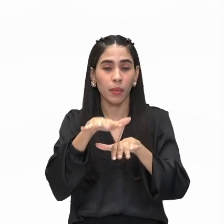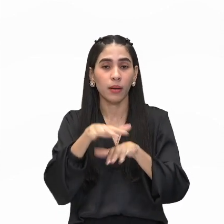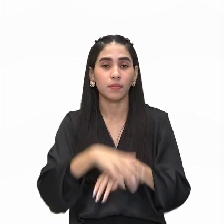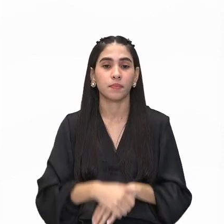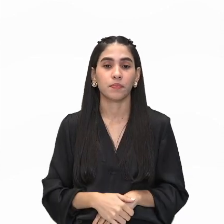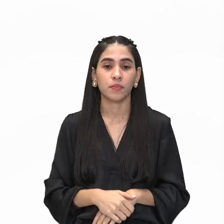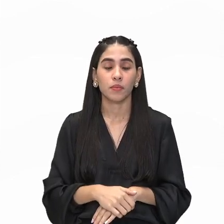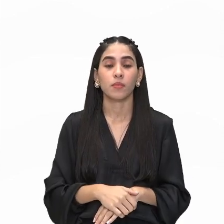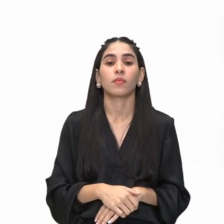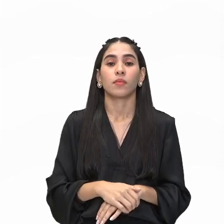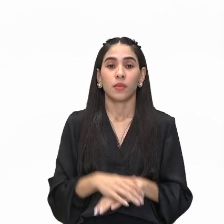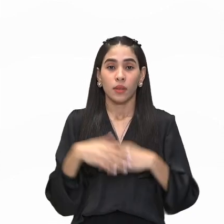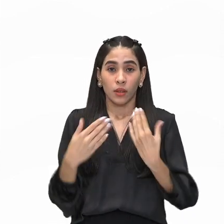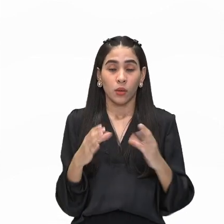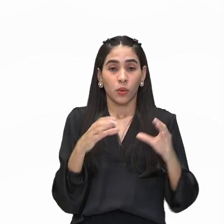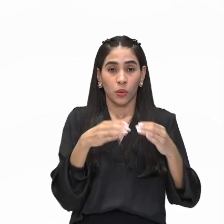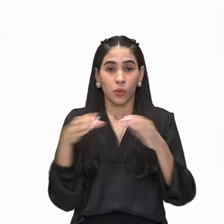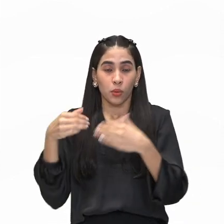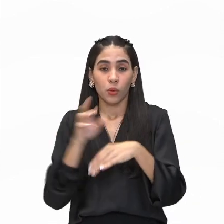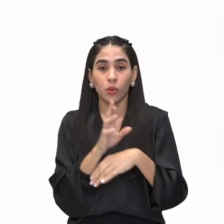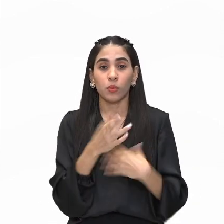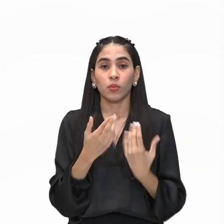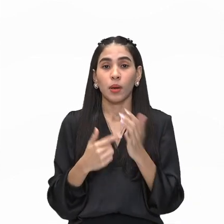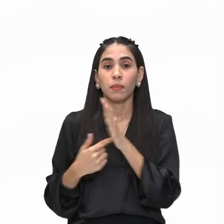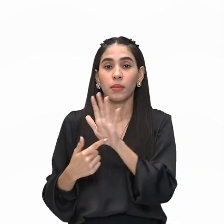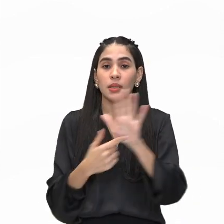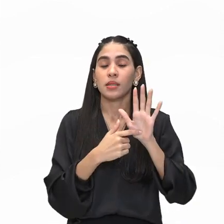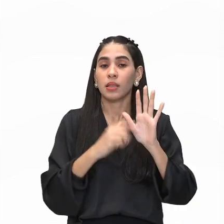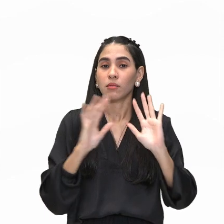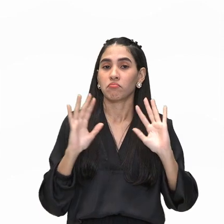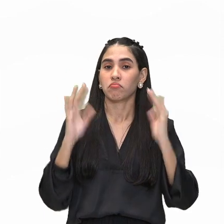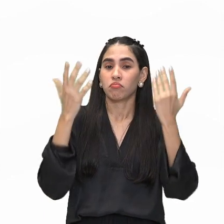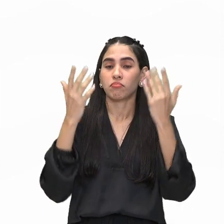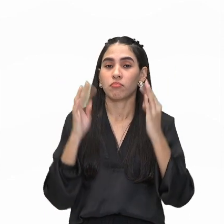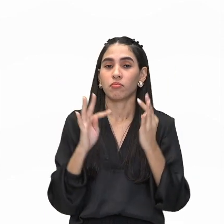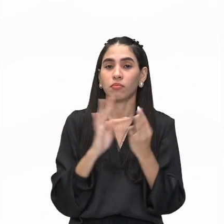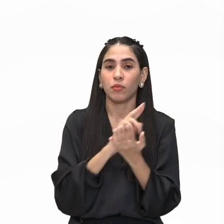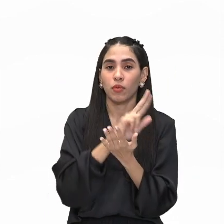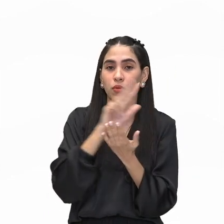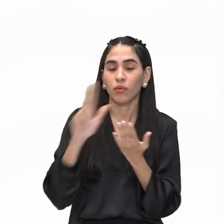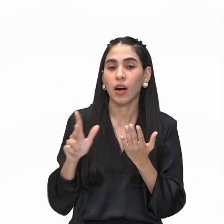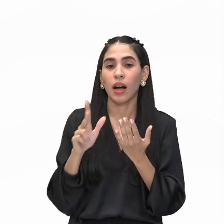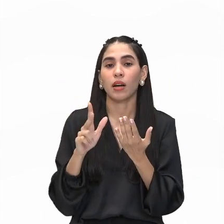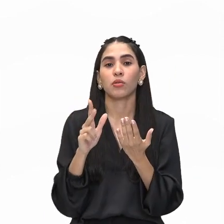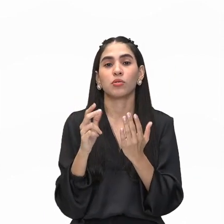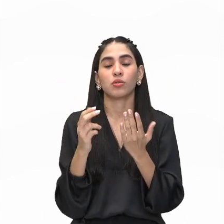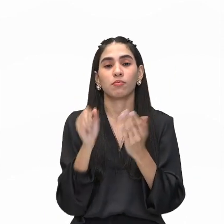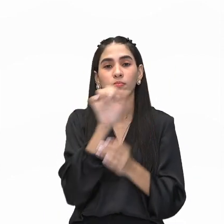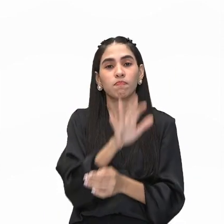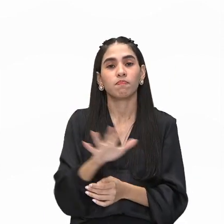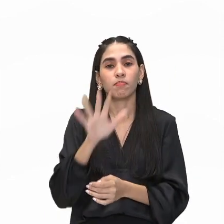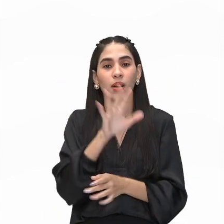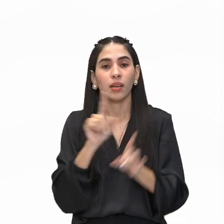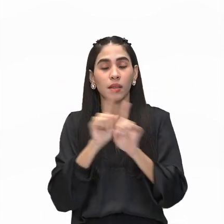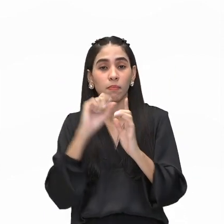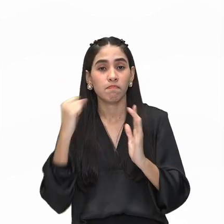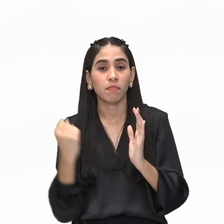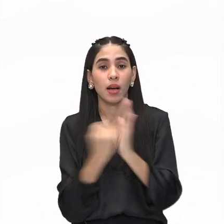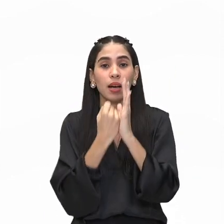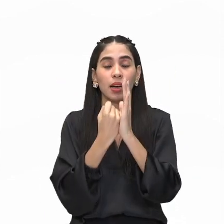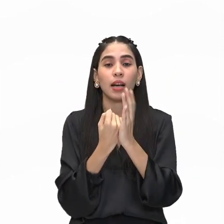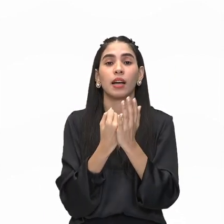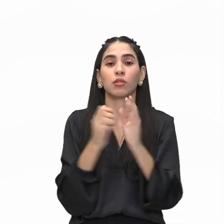grupos apresentam um espetáculo repleto de simbologias e marcado pela riqueza